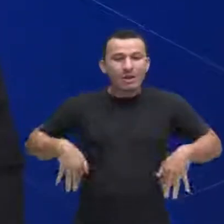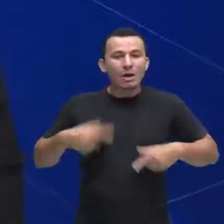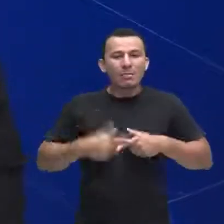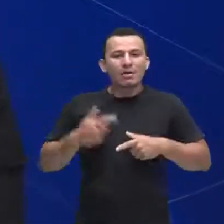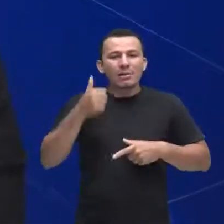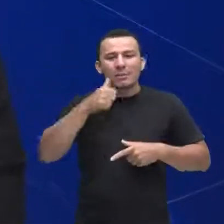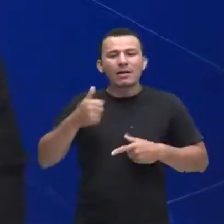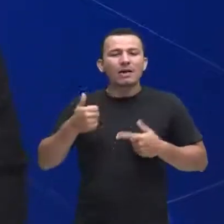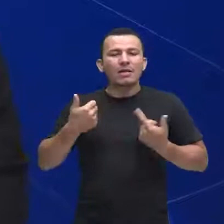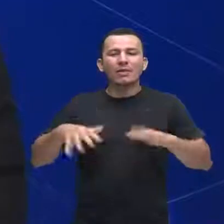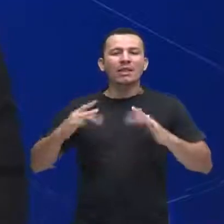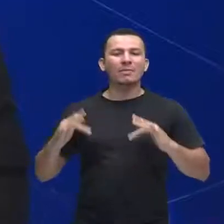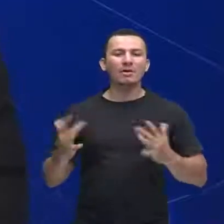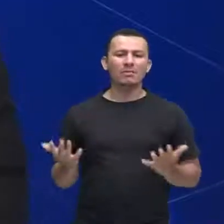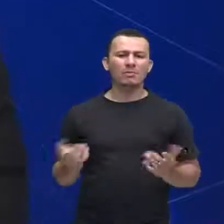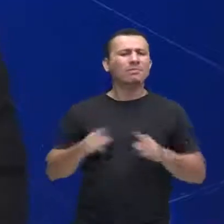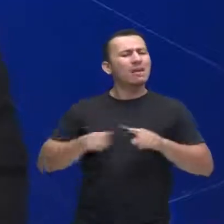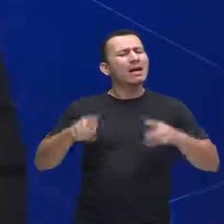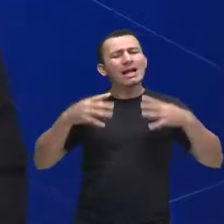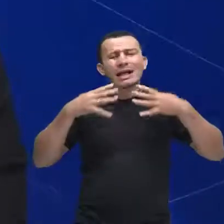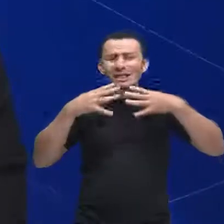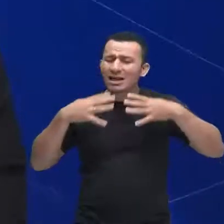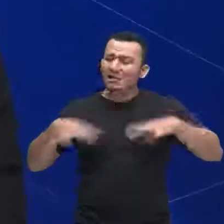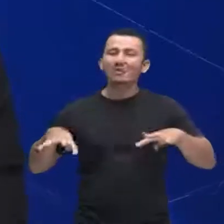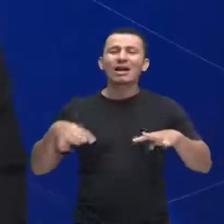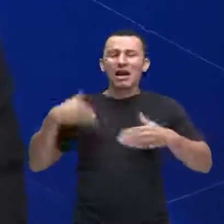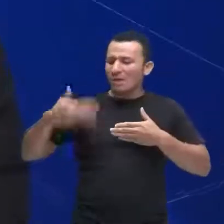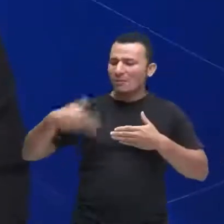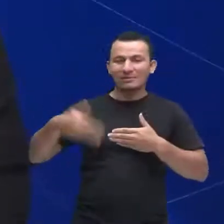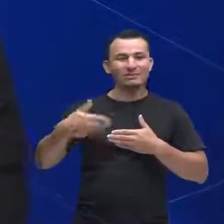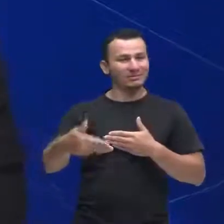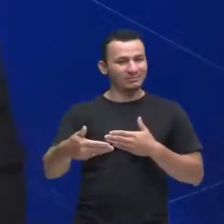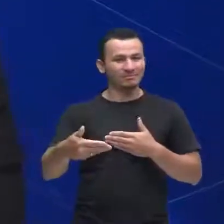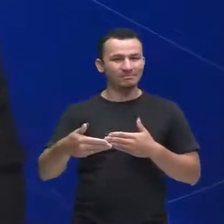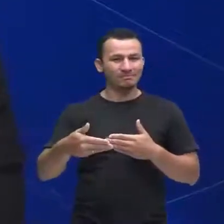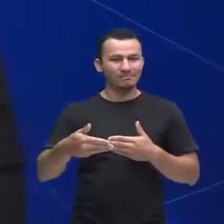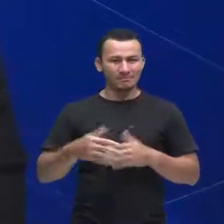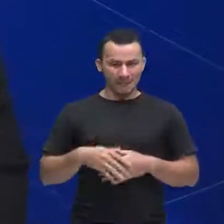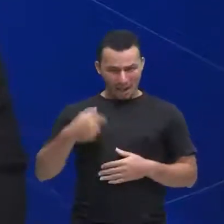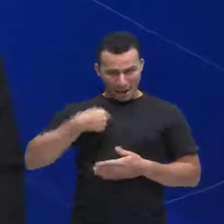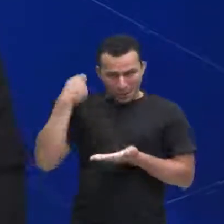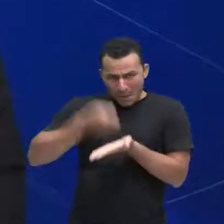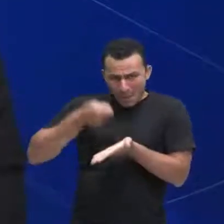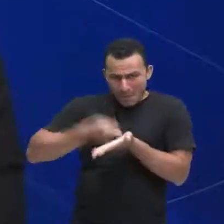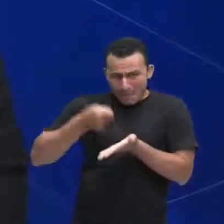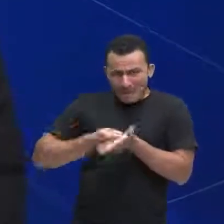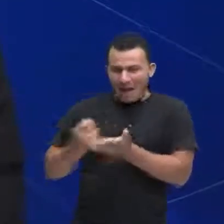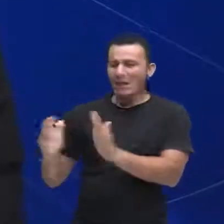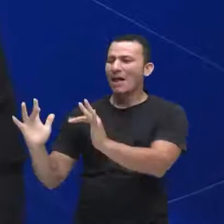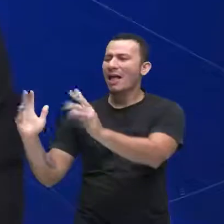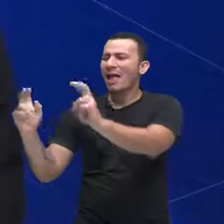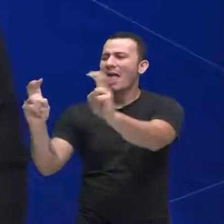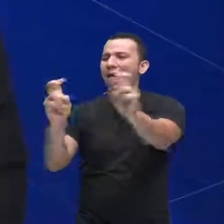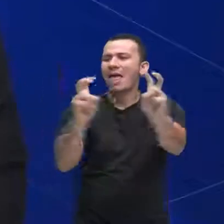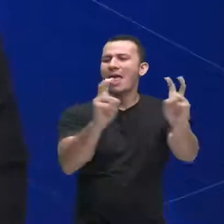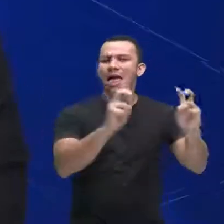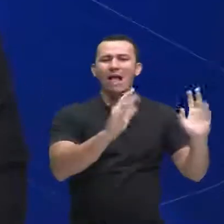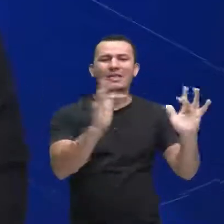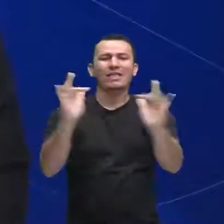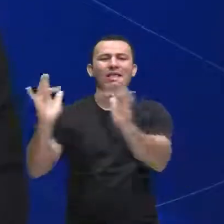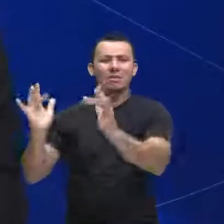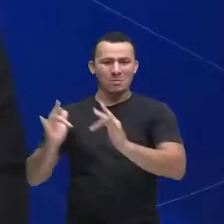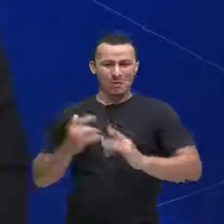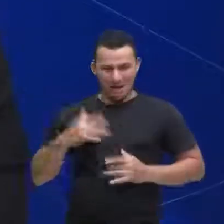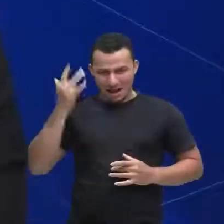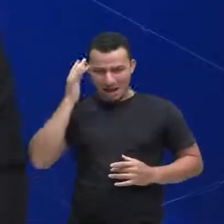é mais natural existe um processo natural aí né até porque eu também não sou obrigado a querer ficar com todo mundo que gostaria de repente de